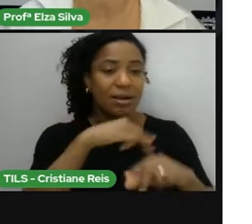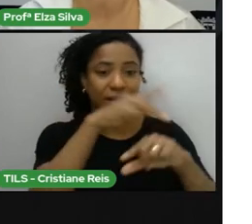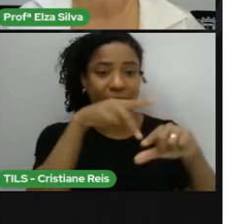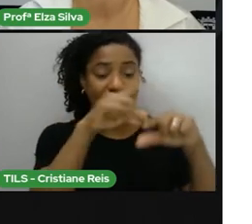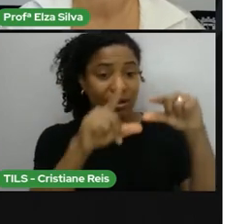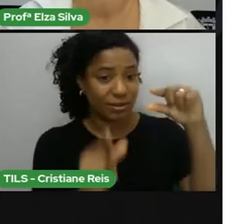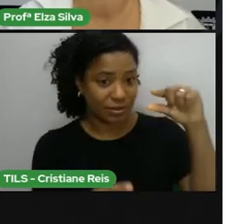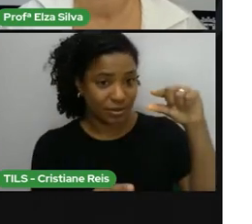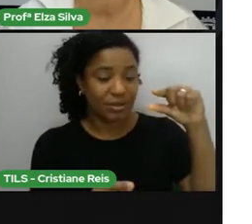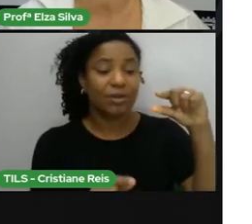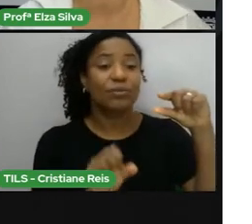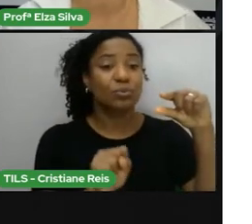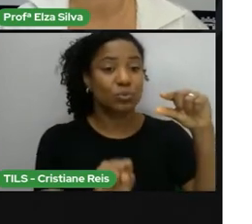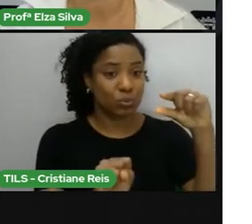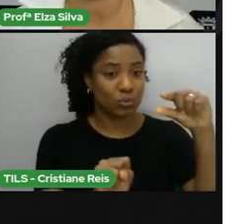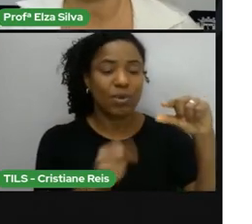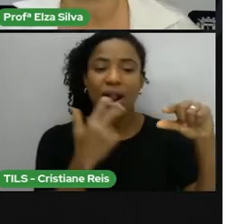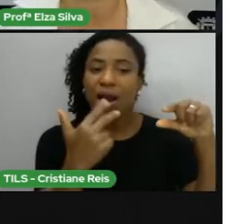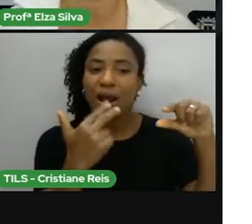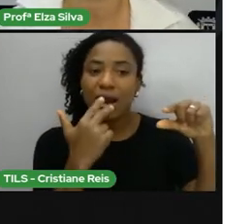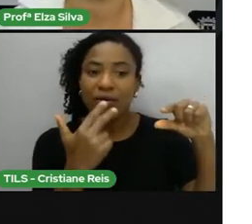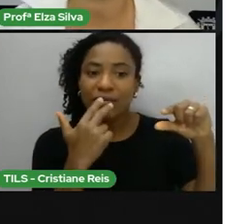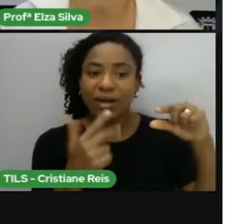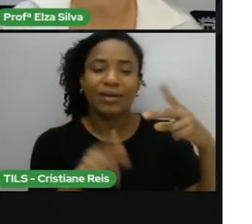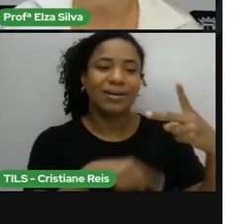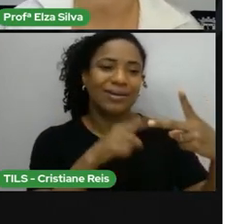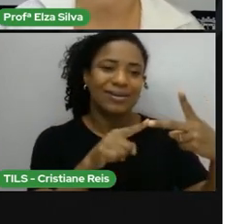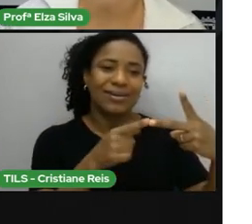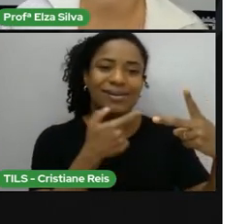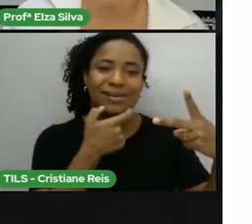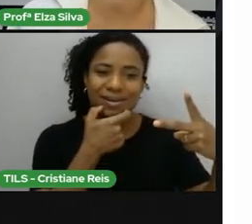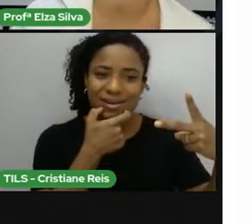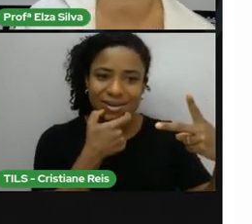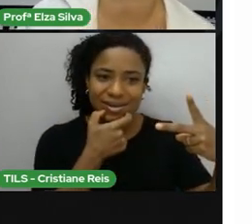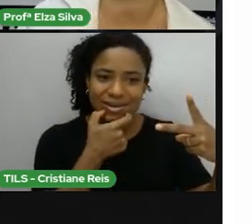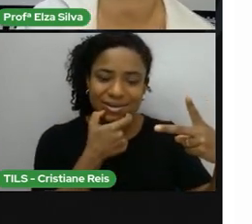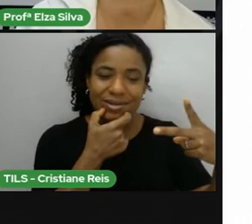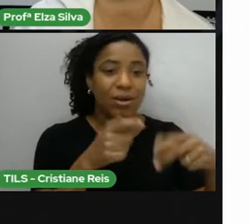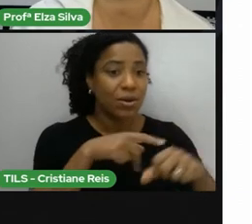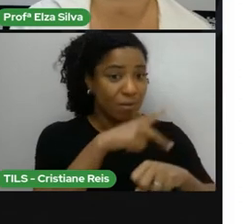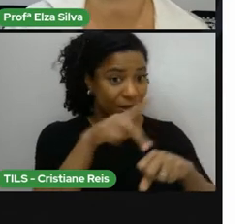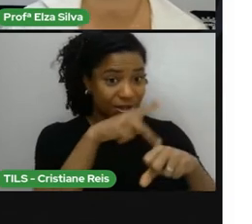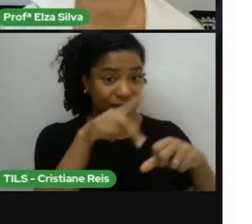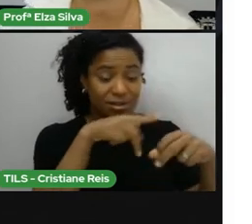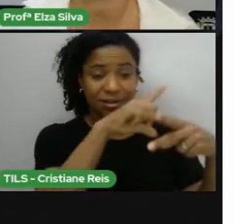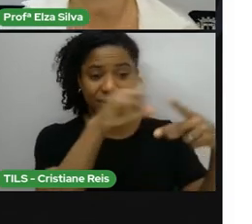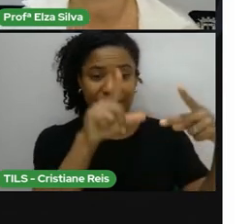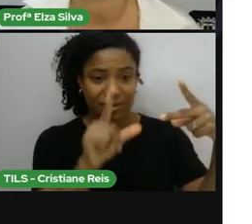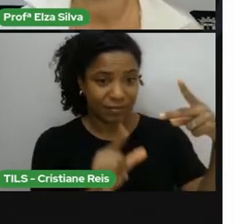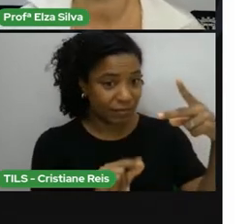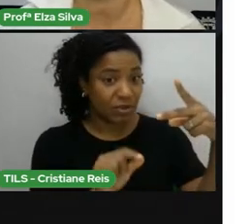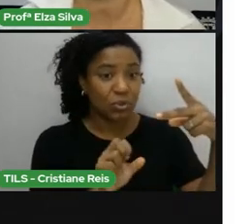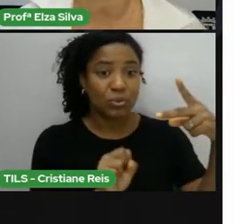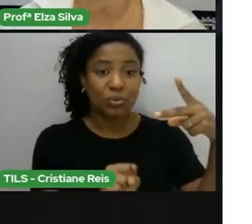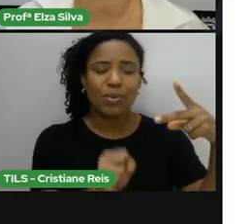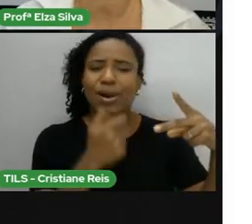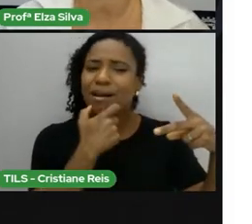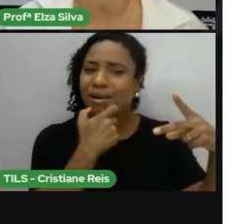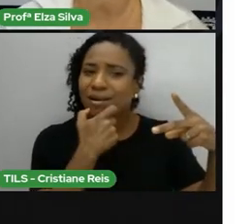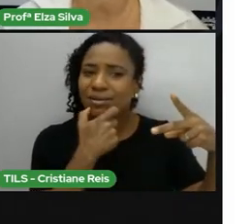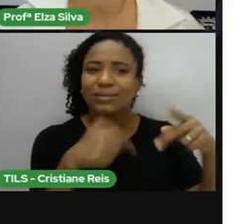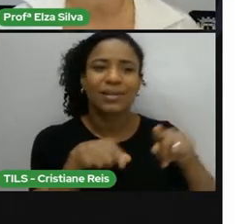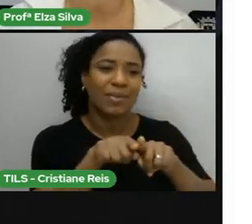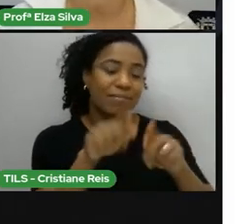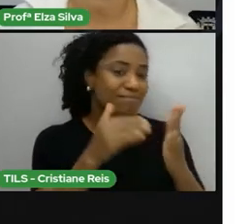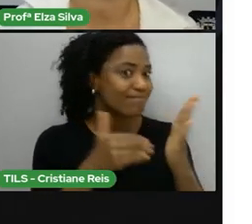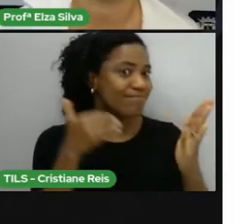-africanos E o inglês Que nós já sabemos Que a África do Sul É um país Que também fala inglês É a língua